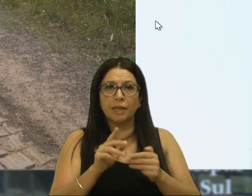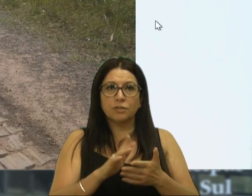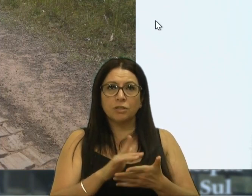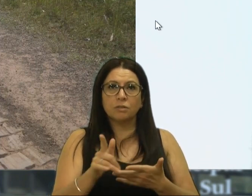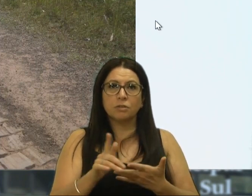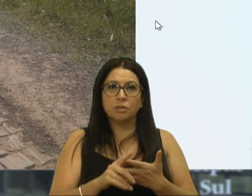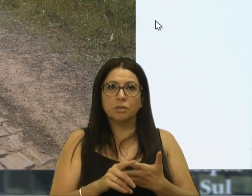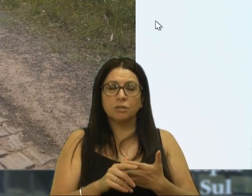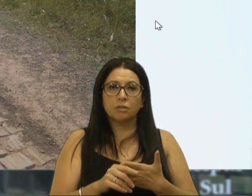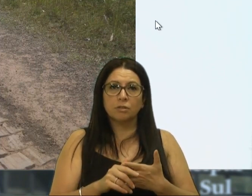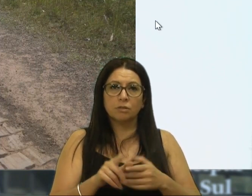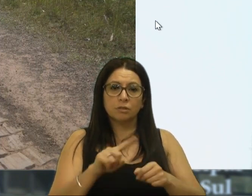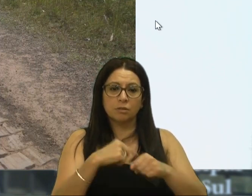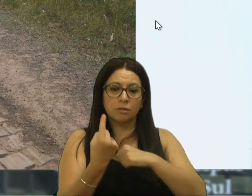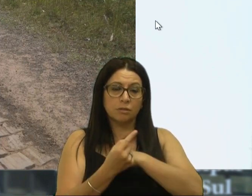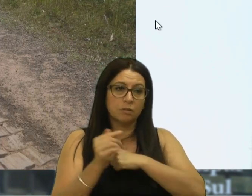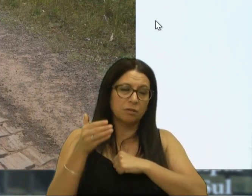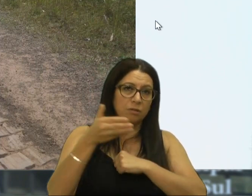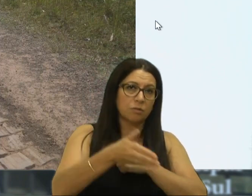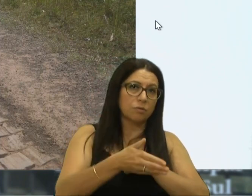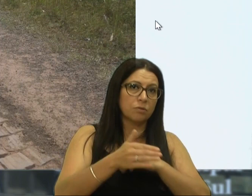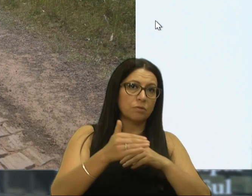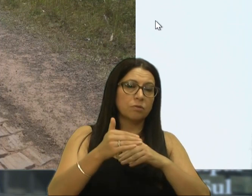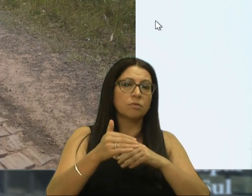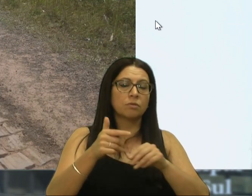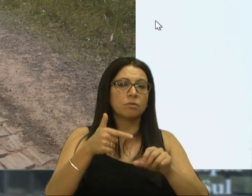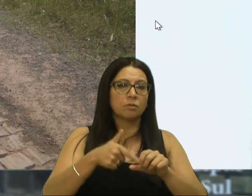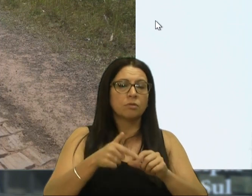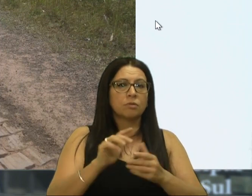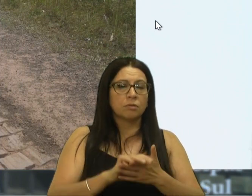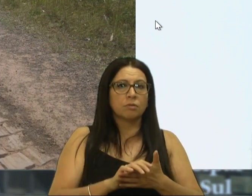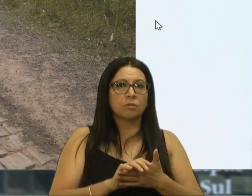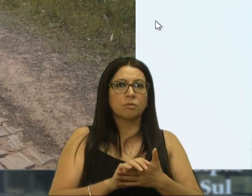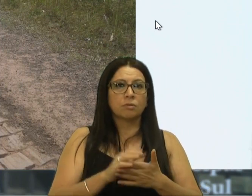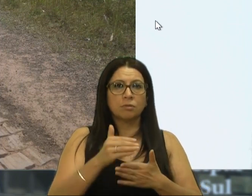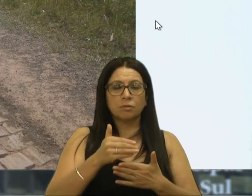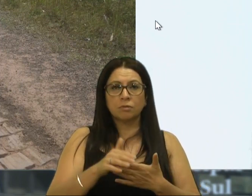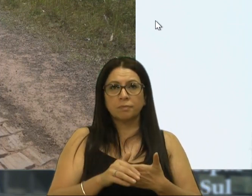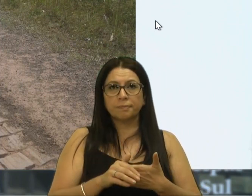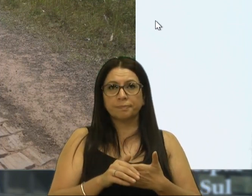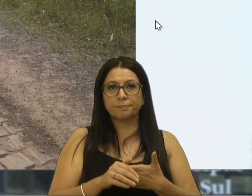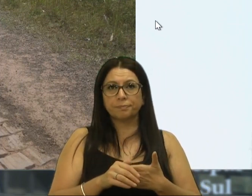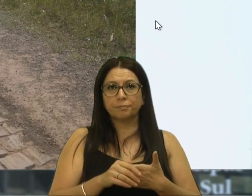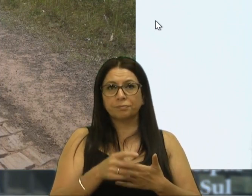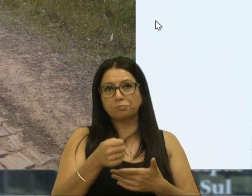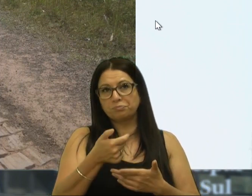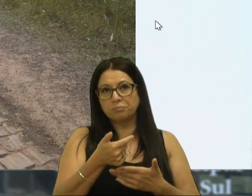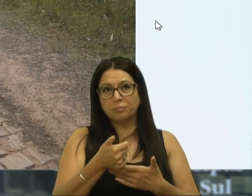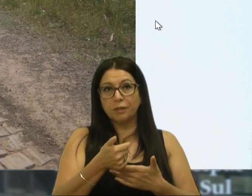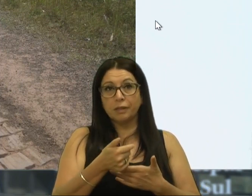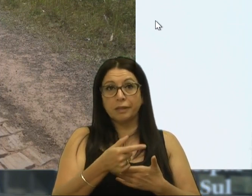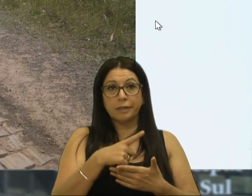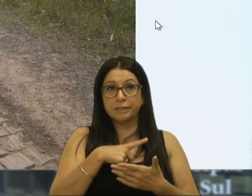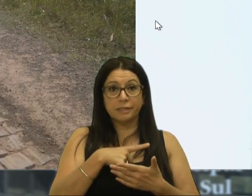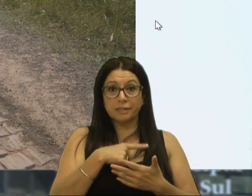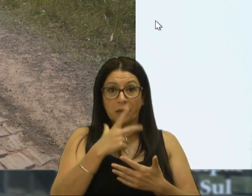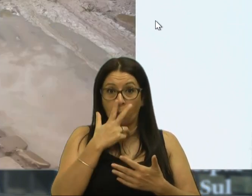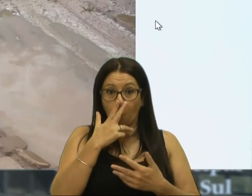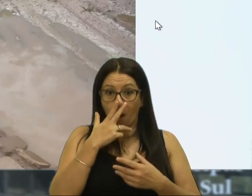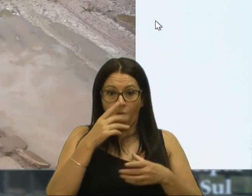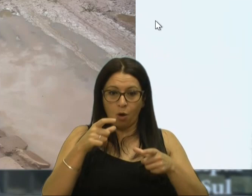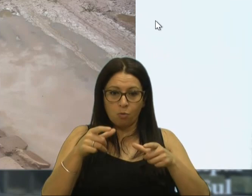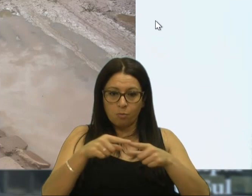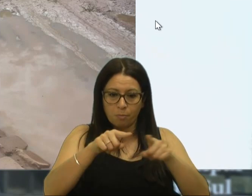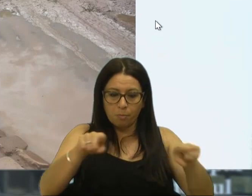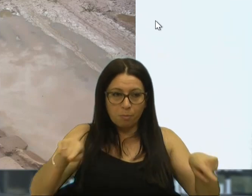balão, digamos, para entrar no posto, e podem colocar a foto mais para frente, lá tem um, dá quase para criar peixe, se conseguir uma foto mais